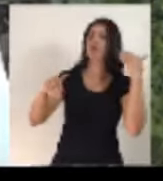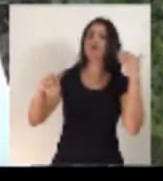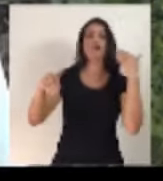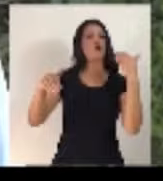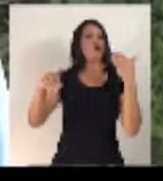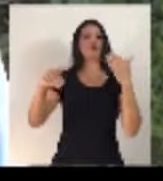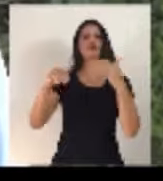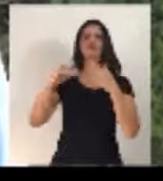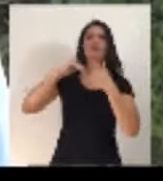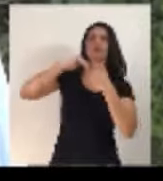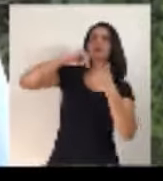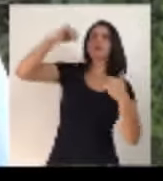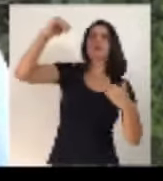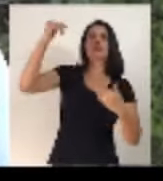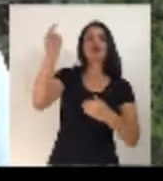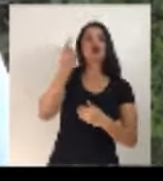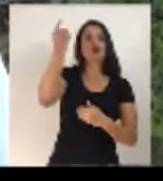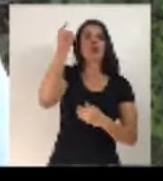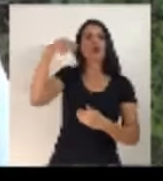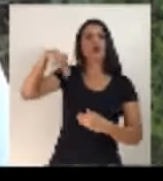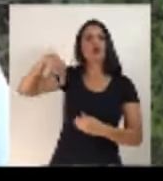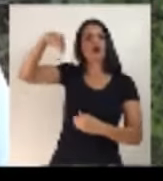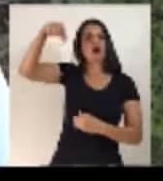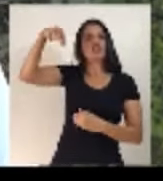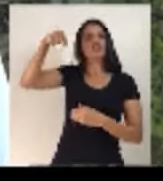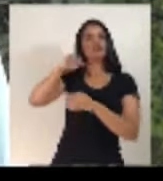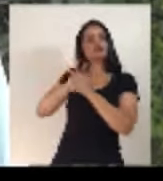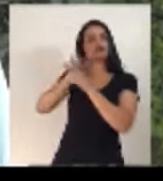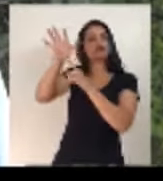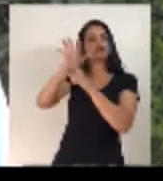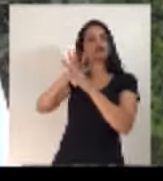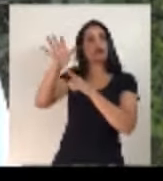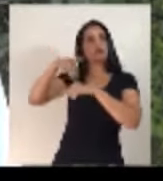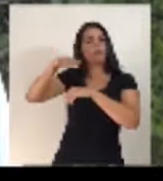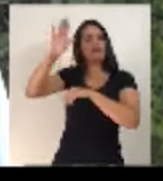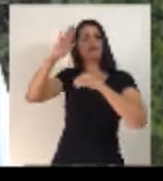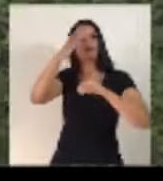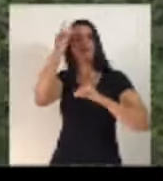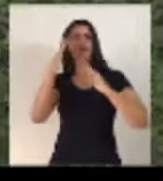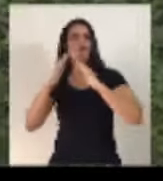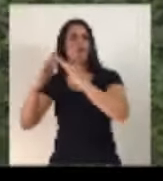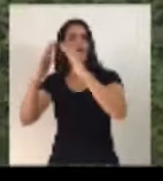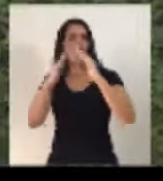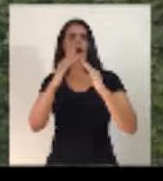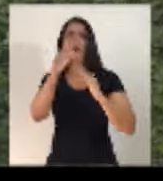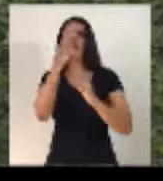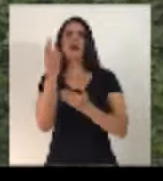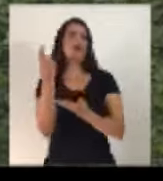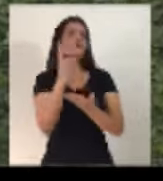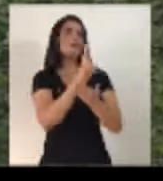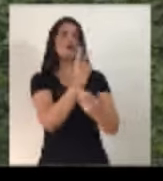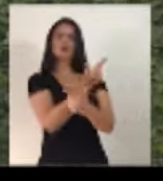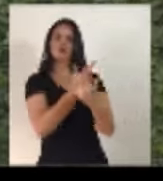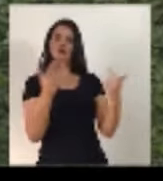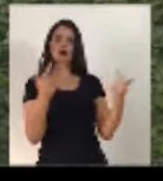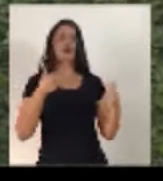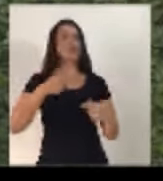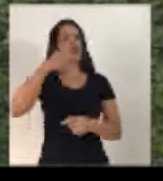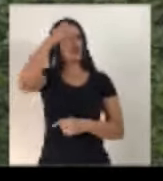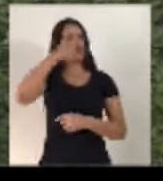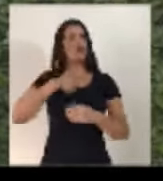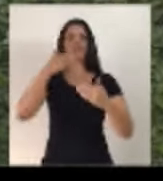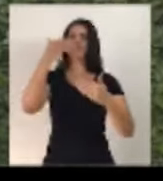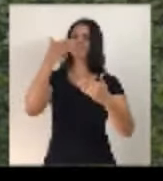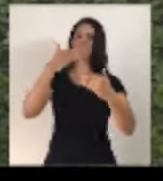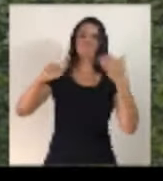do norte. A região mais populosa do estado deixou de ser ouvido. Por discordar totalmente